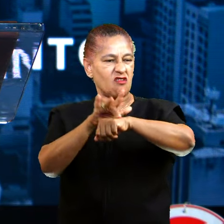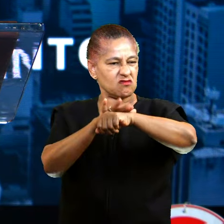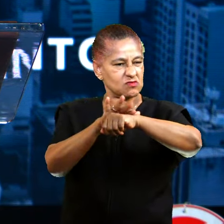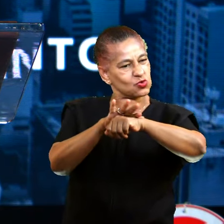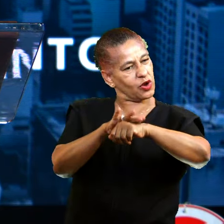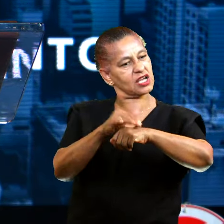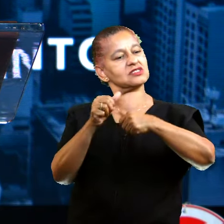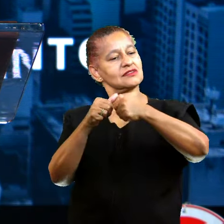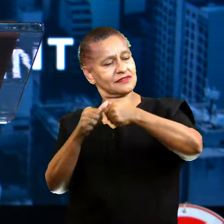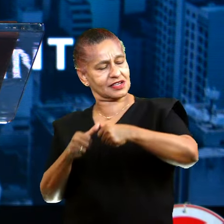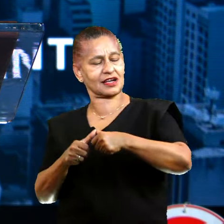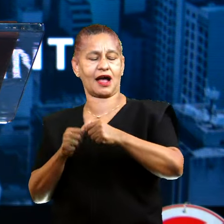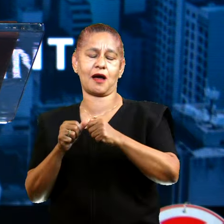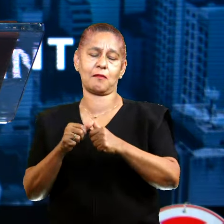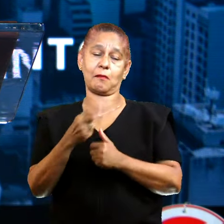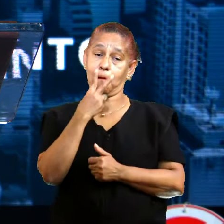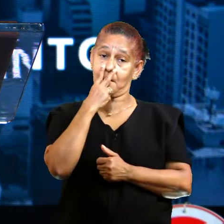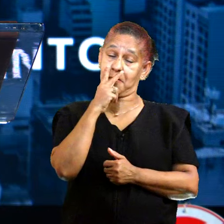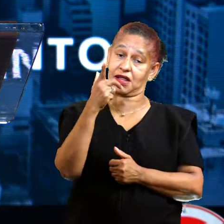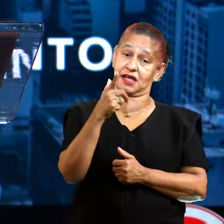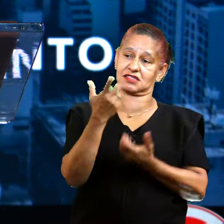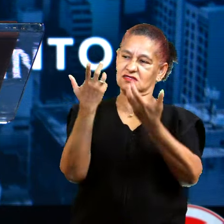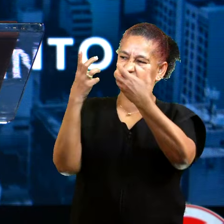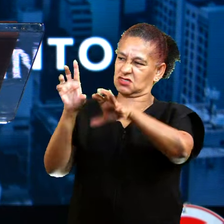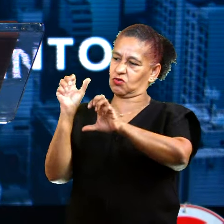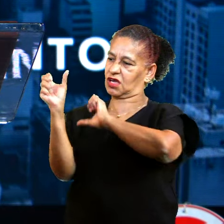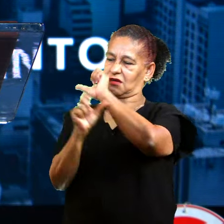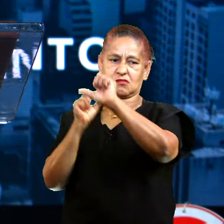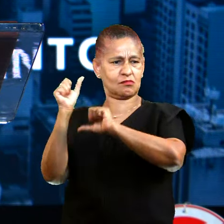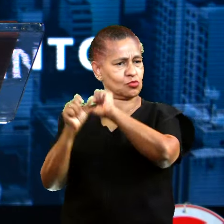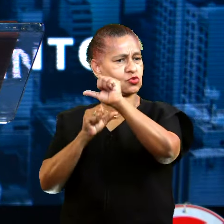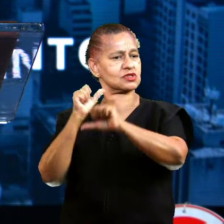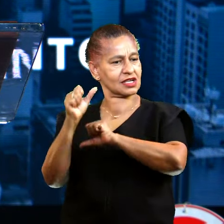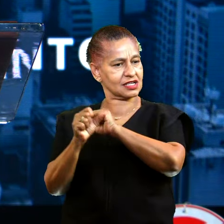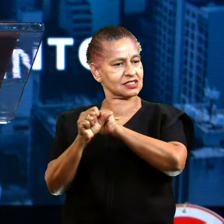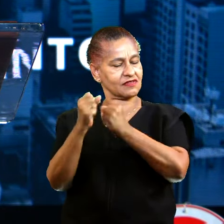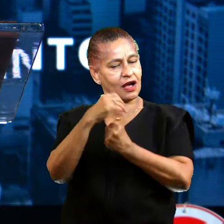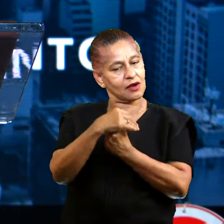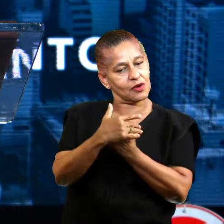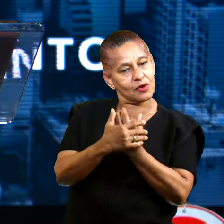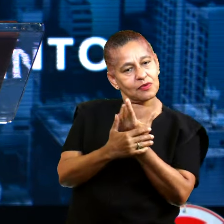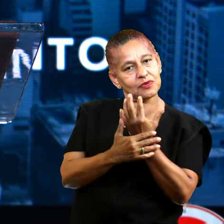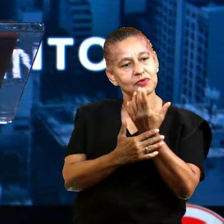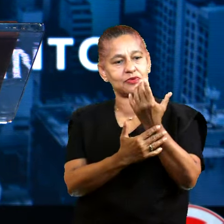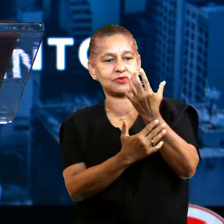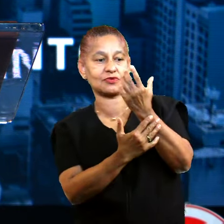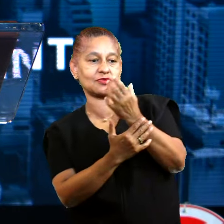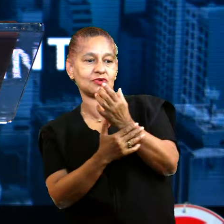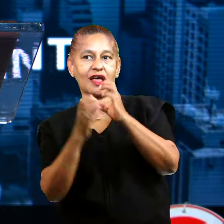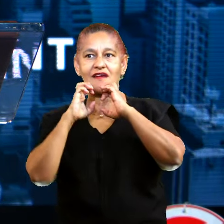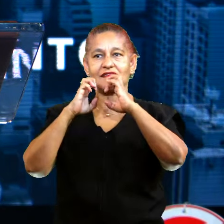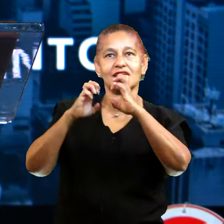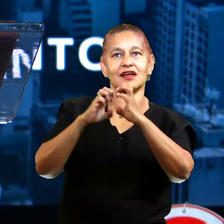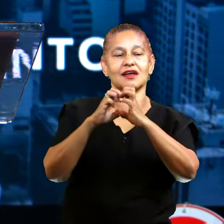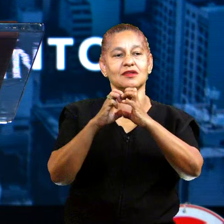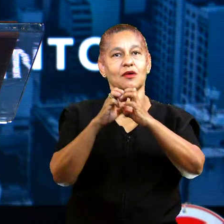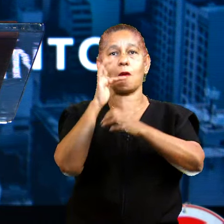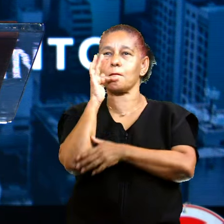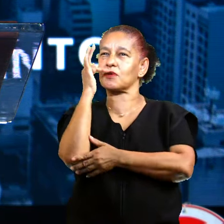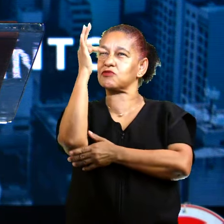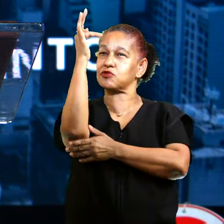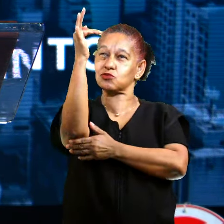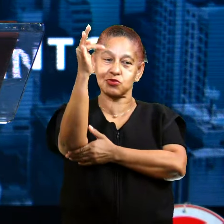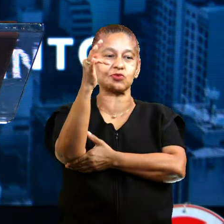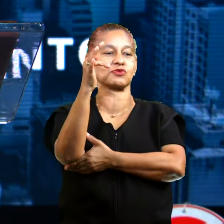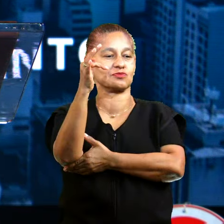seus maus hábitos do que experimentar uma mudança que vai gerar frutos para a eternidade. Quarto e último